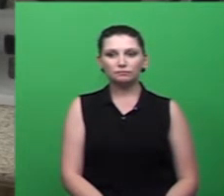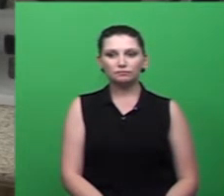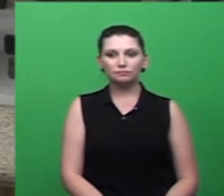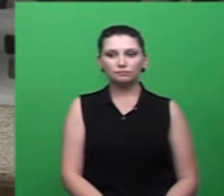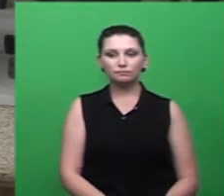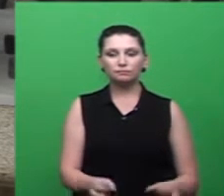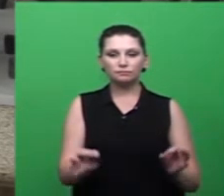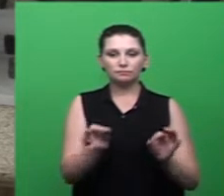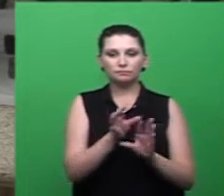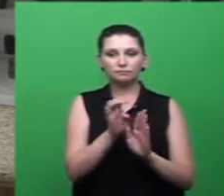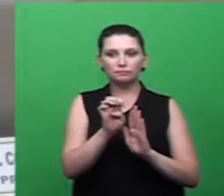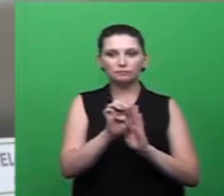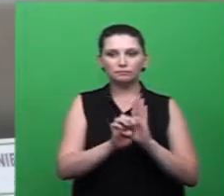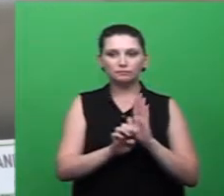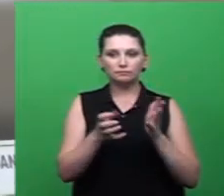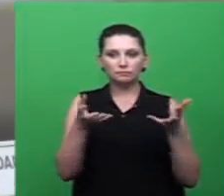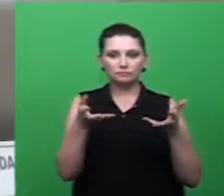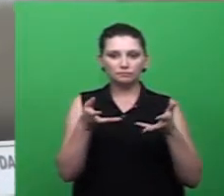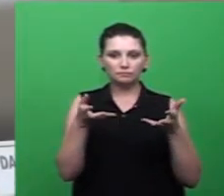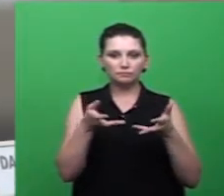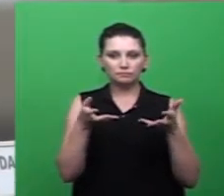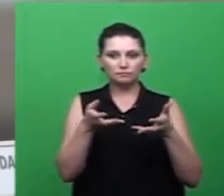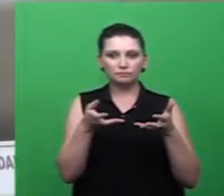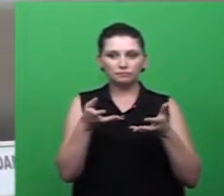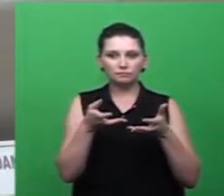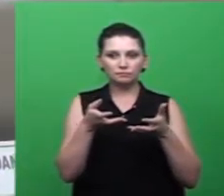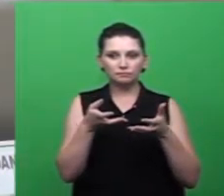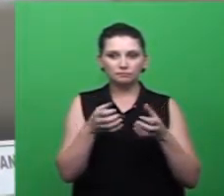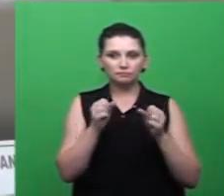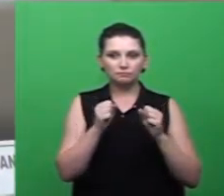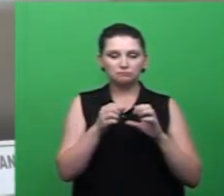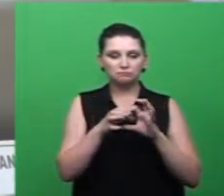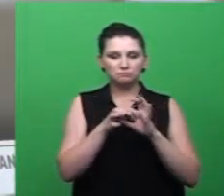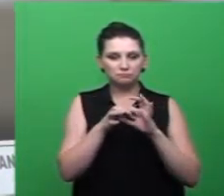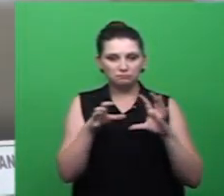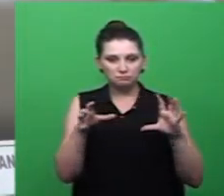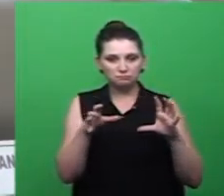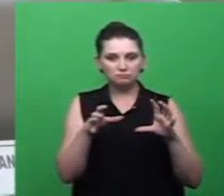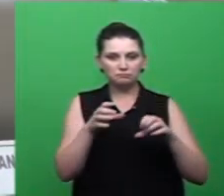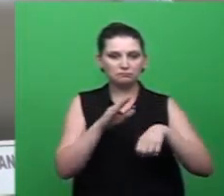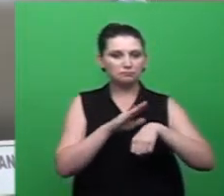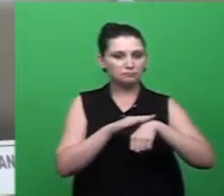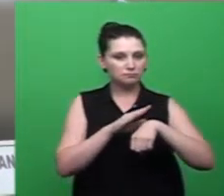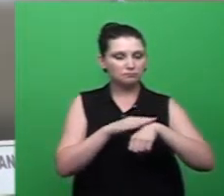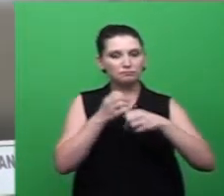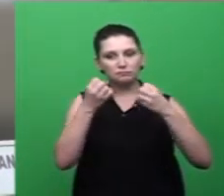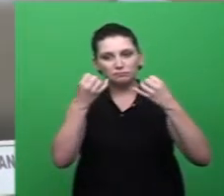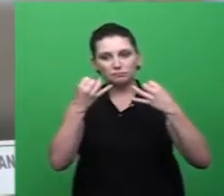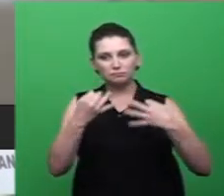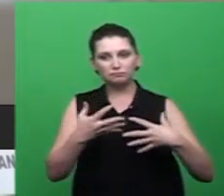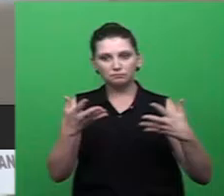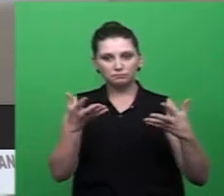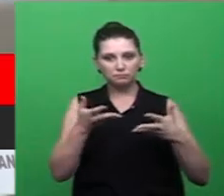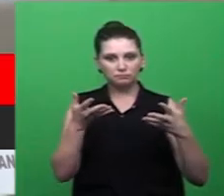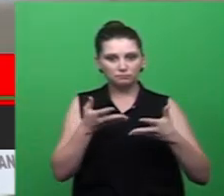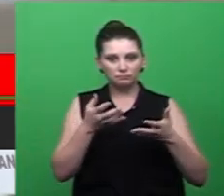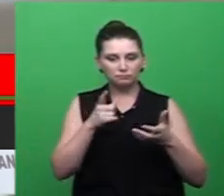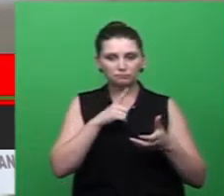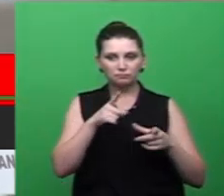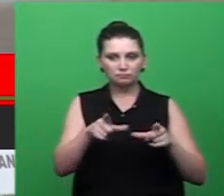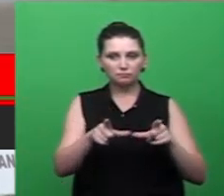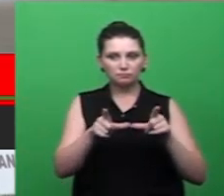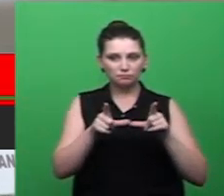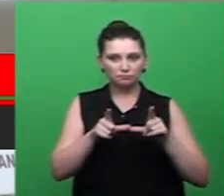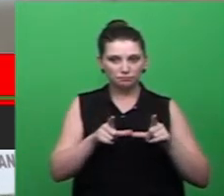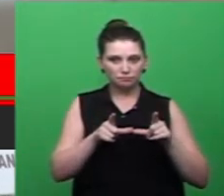Terminado o expediente, passamos para a tribuna livre. Fará uso da tribuna livre desta noite, conforme o requerimento da